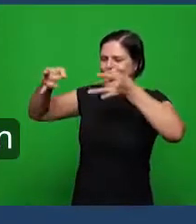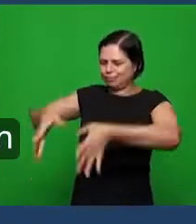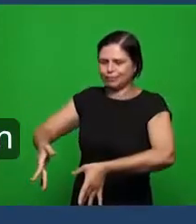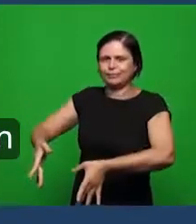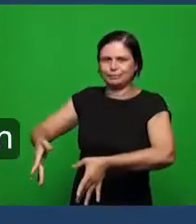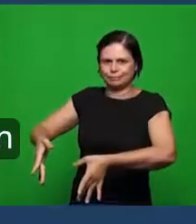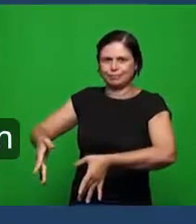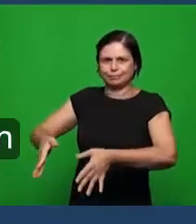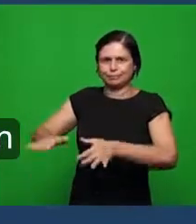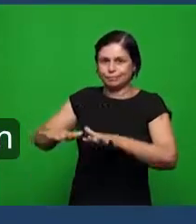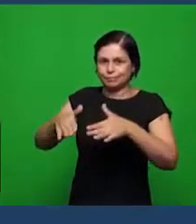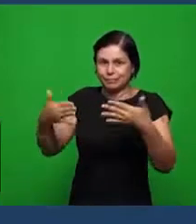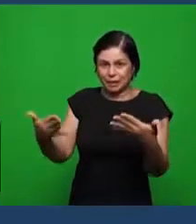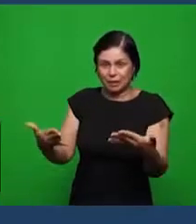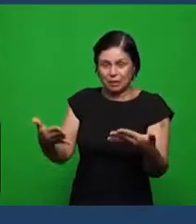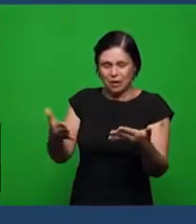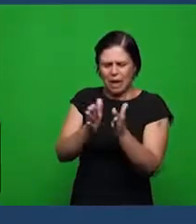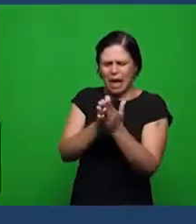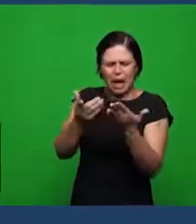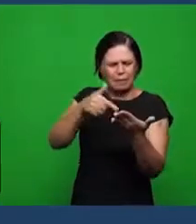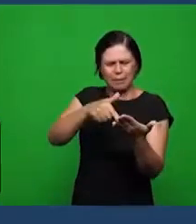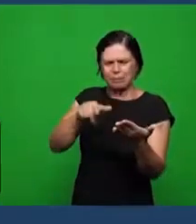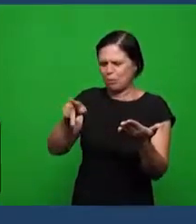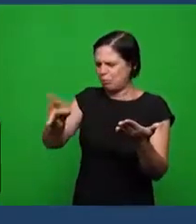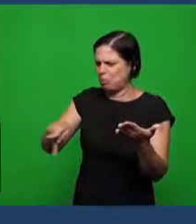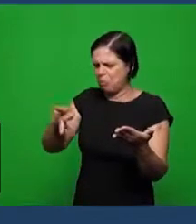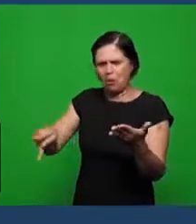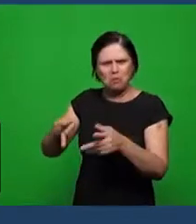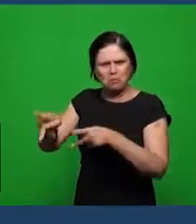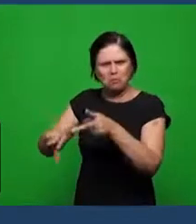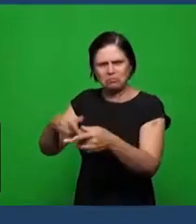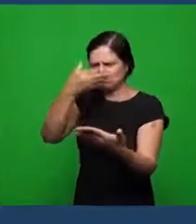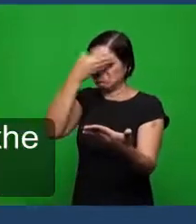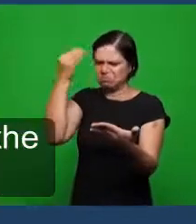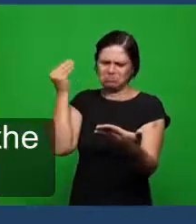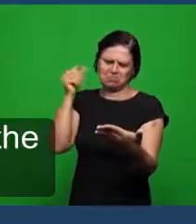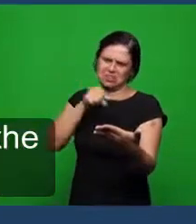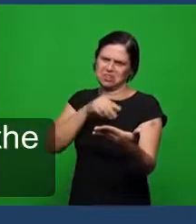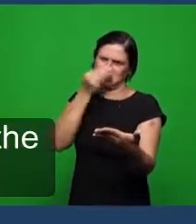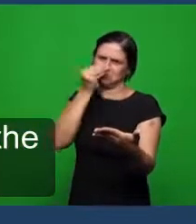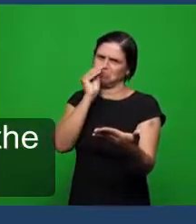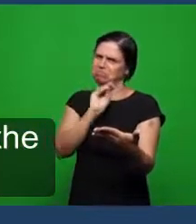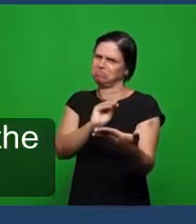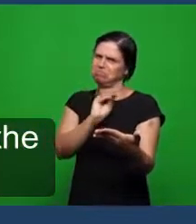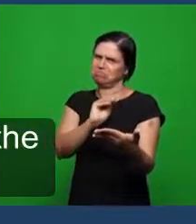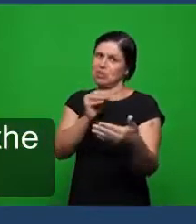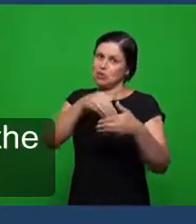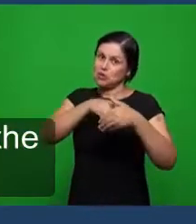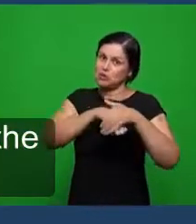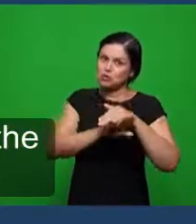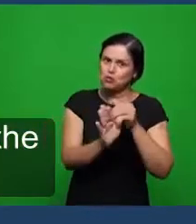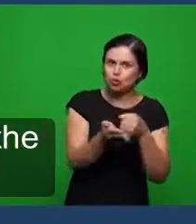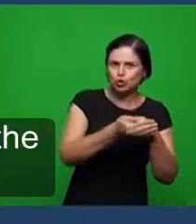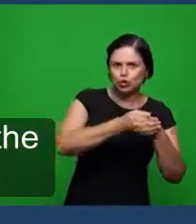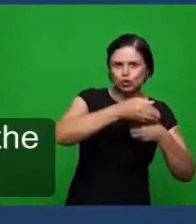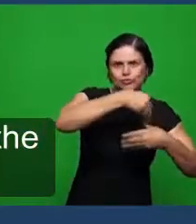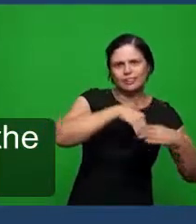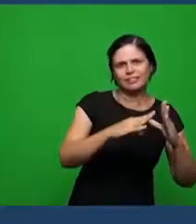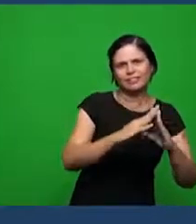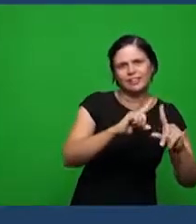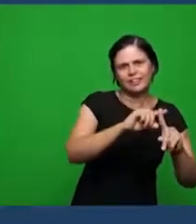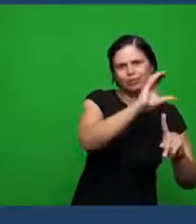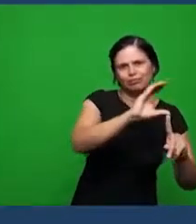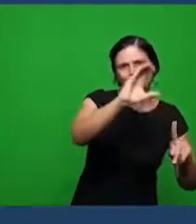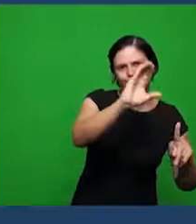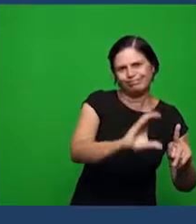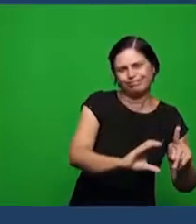palavra ela ficou esquecida já não tem mais a palavra a palavra foi esquecida ficou ali nos mosteiros e essa carta ali a